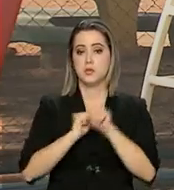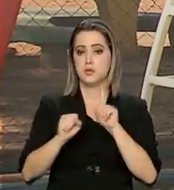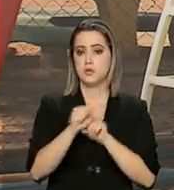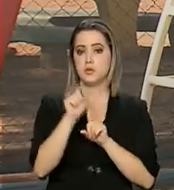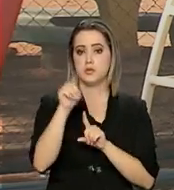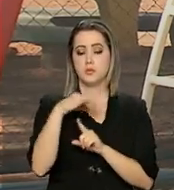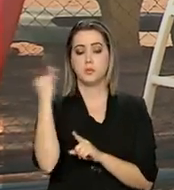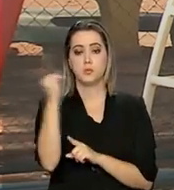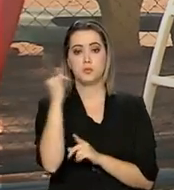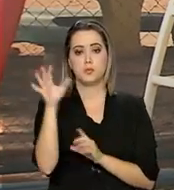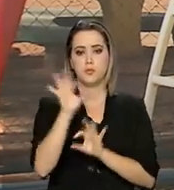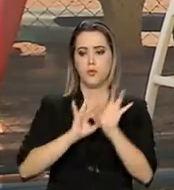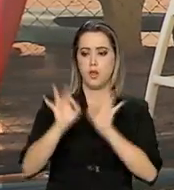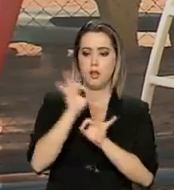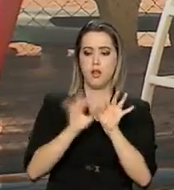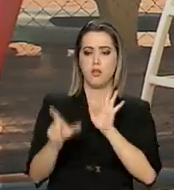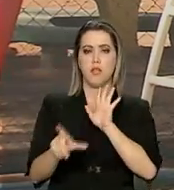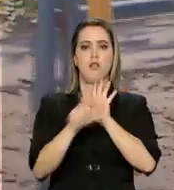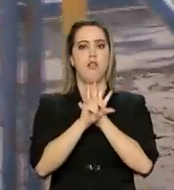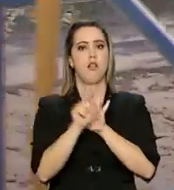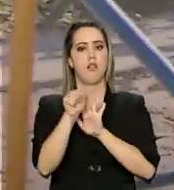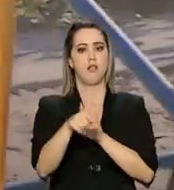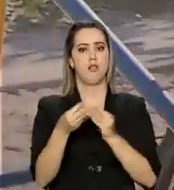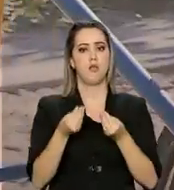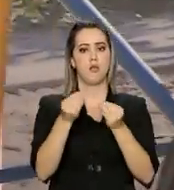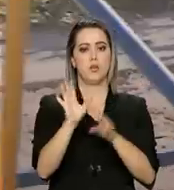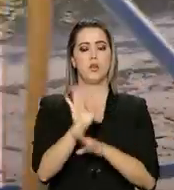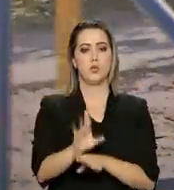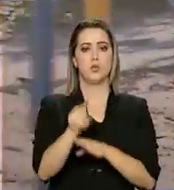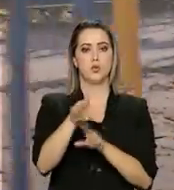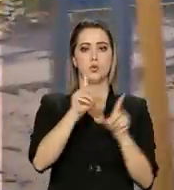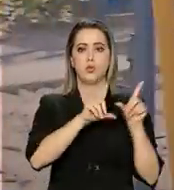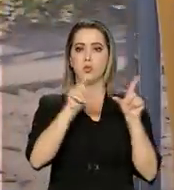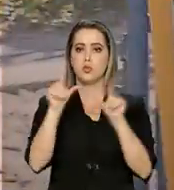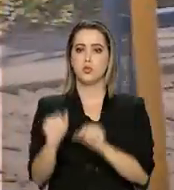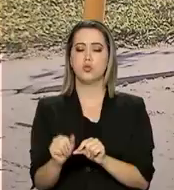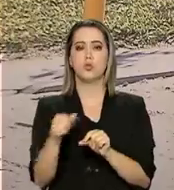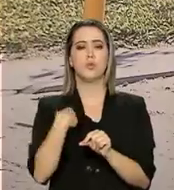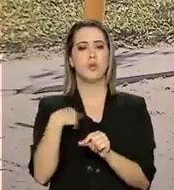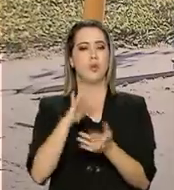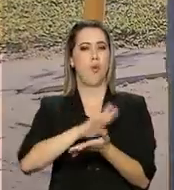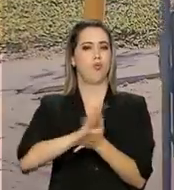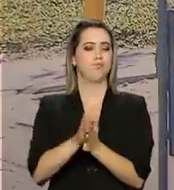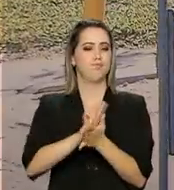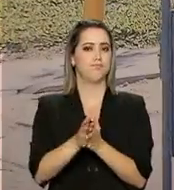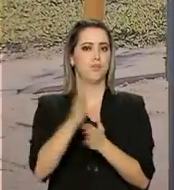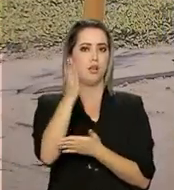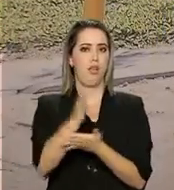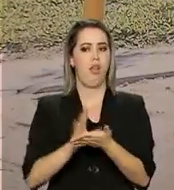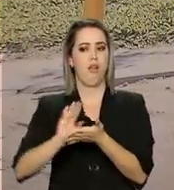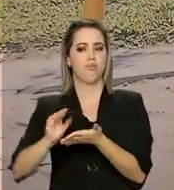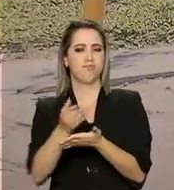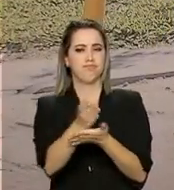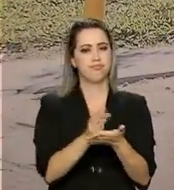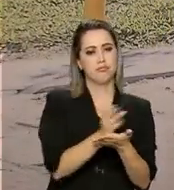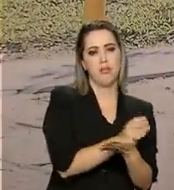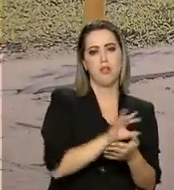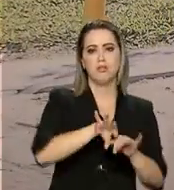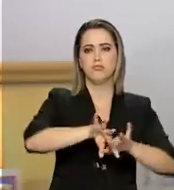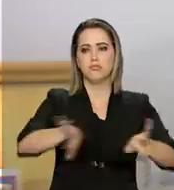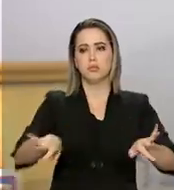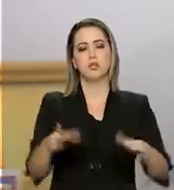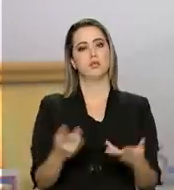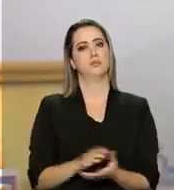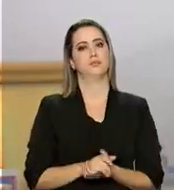importante que essas adequações na legislação contribuam para diminuir o preconceito e a divisão na hora de fazer qualquer atividade.